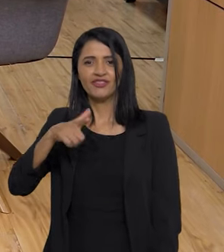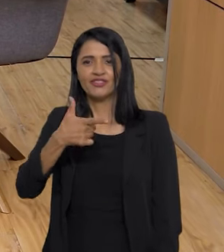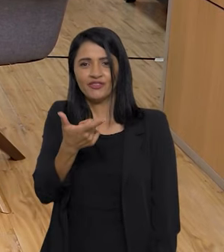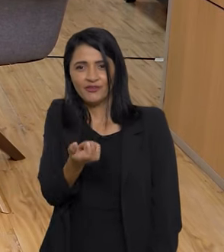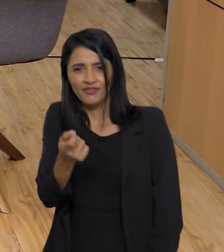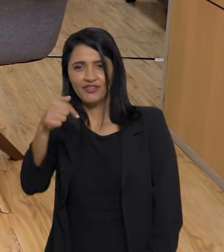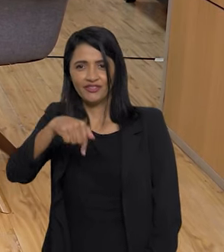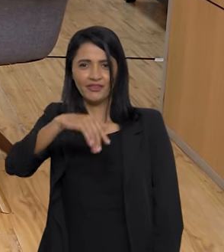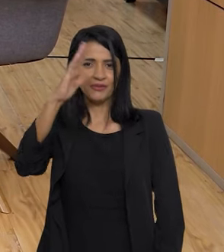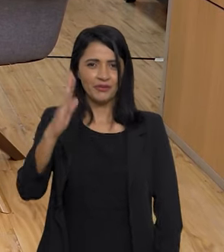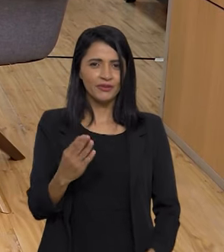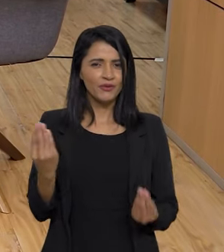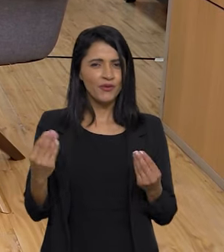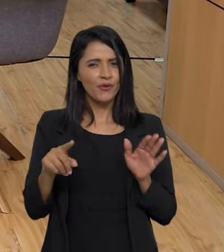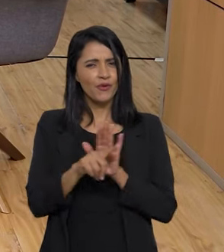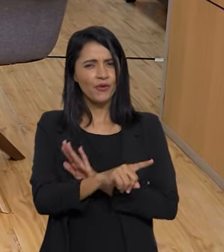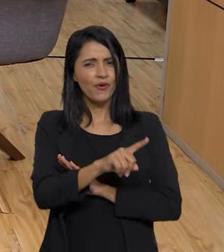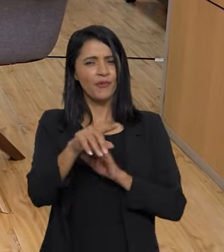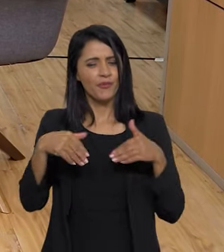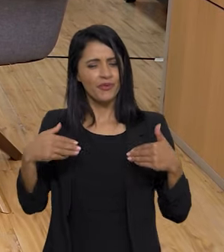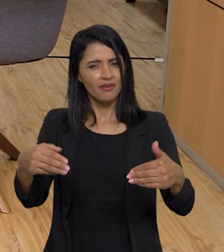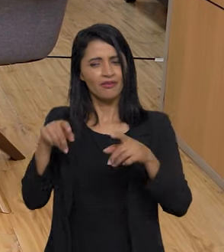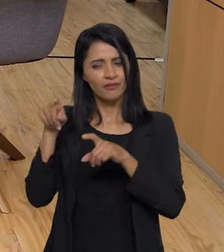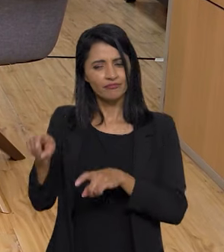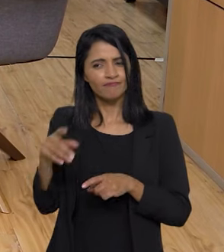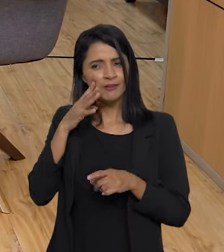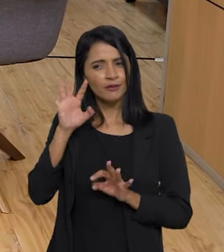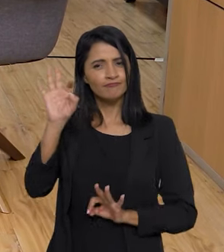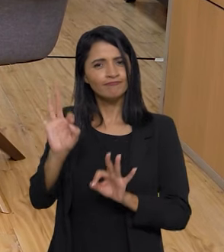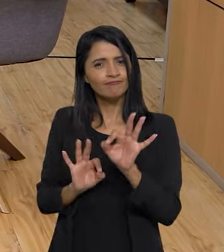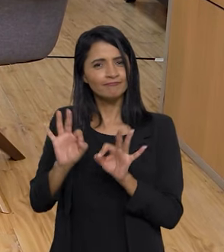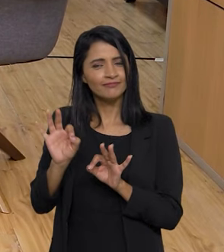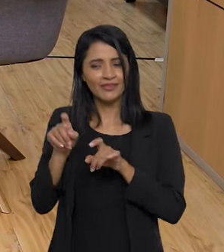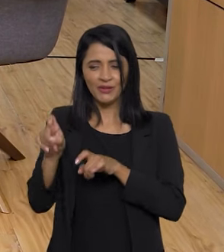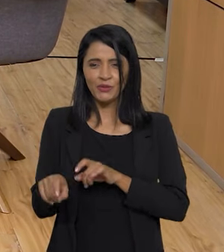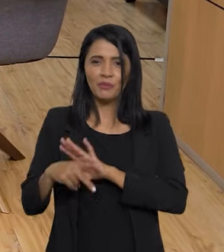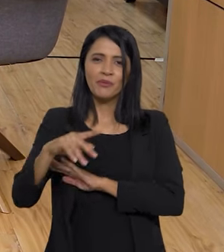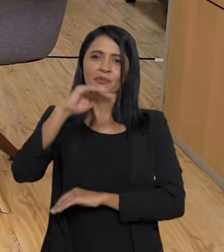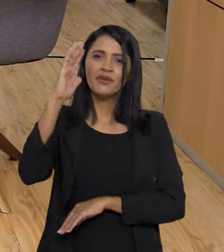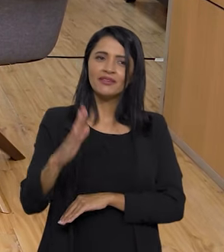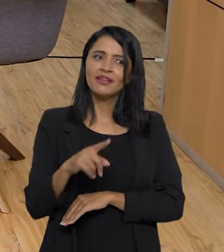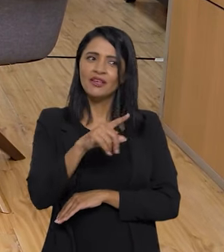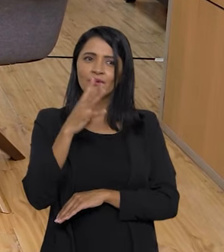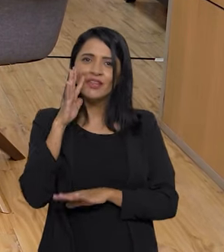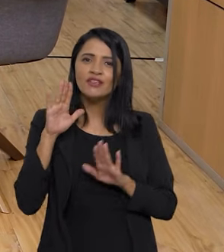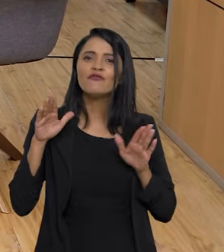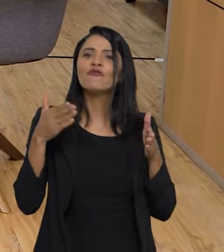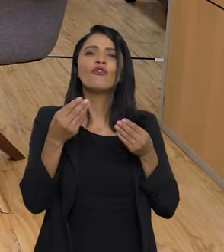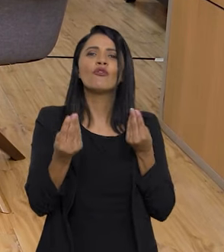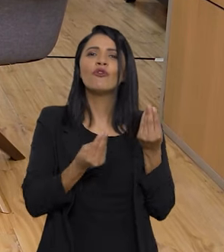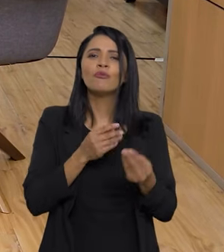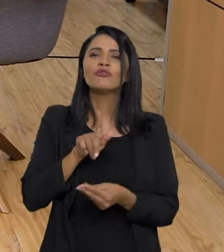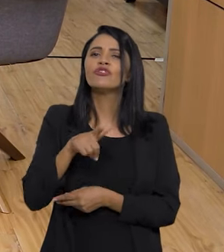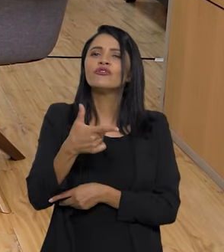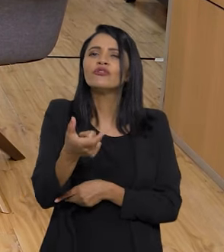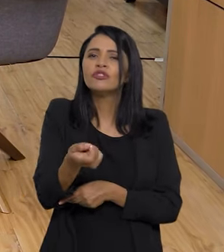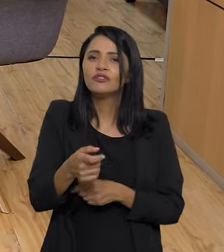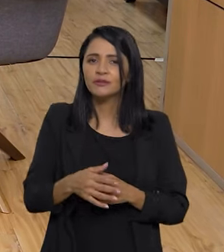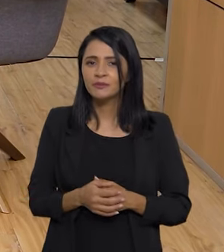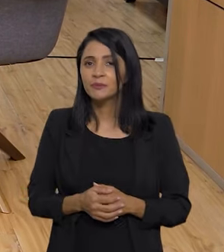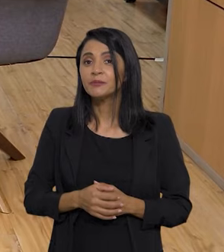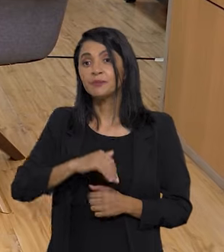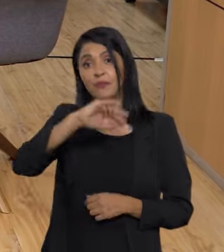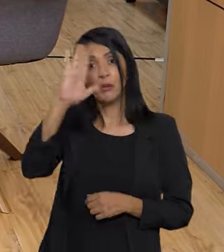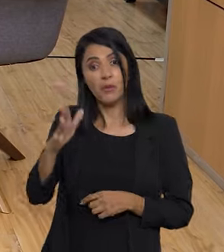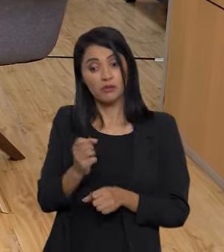G20 no Brasil, né? Como é que o Ministério da Agricultura está posicionando a agricultura brasileira nesse fórum? Olha, o